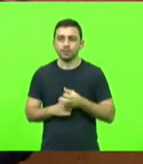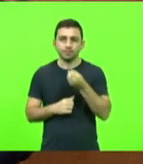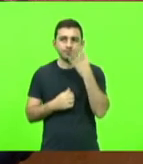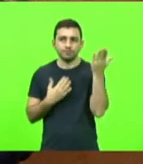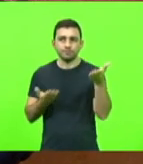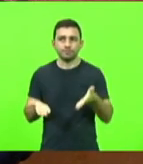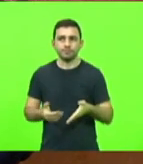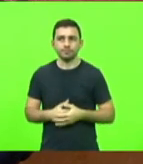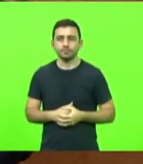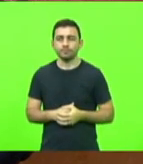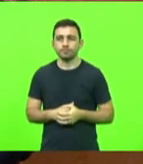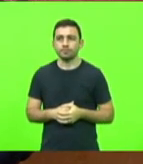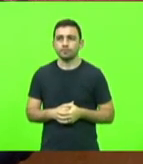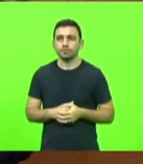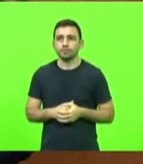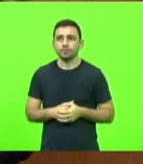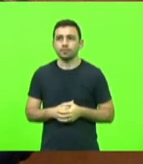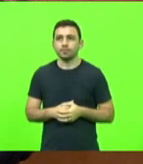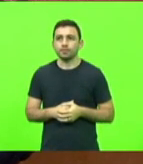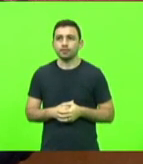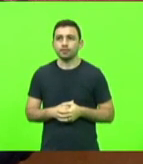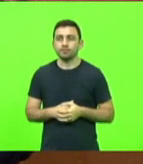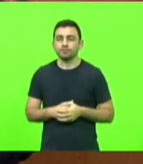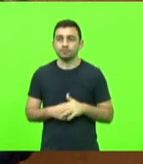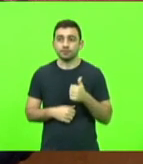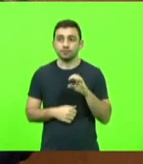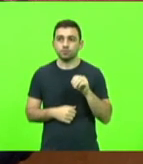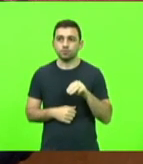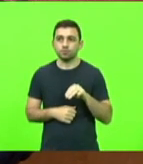mesma forma. Vossa Excelência terá 10 minutos, deputado.